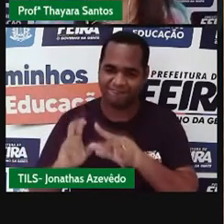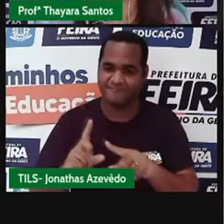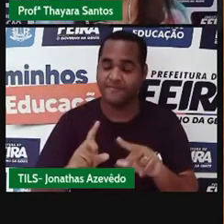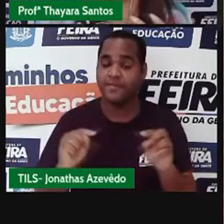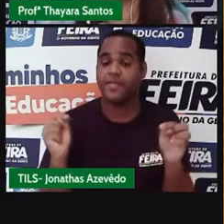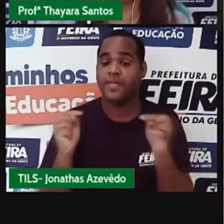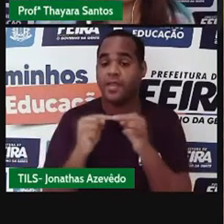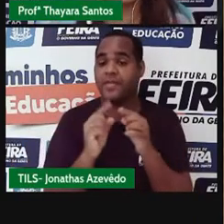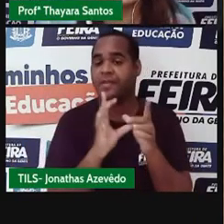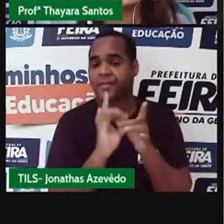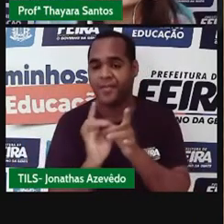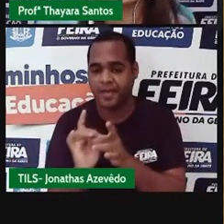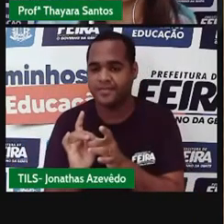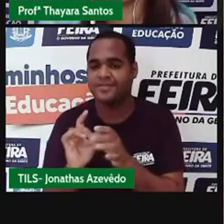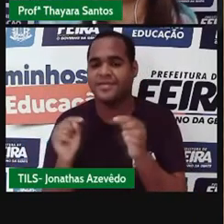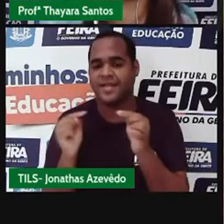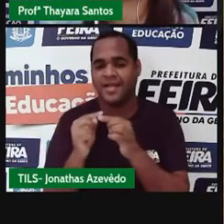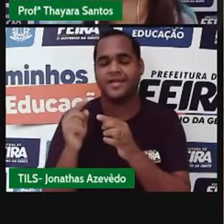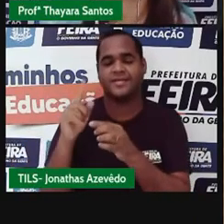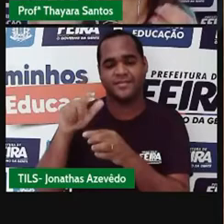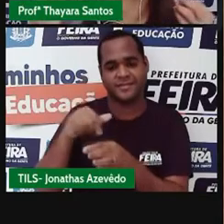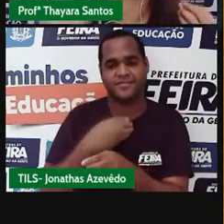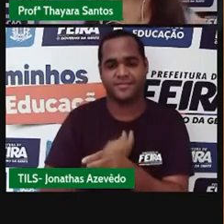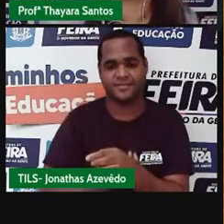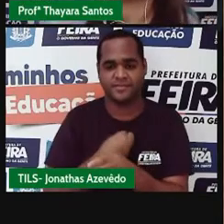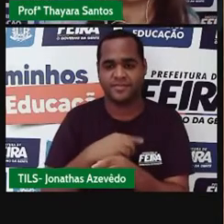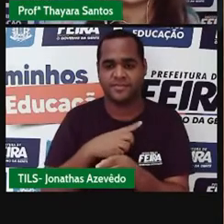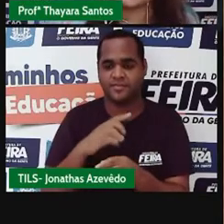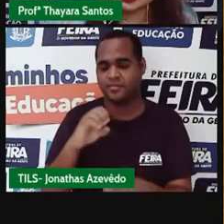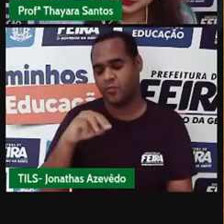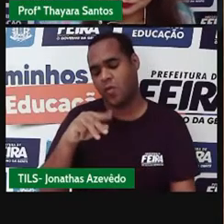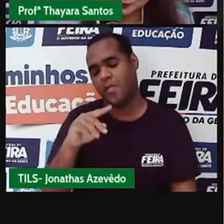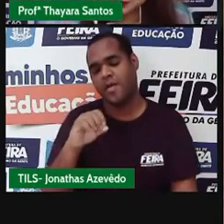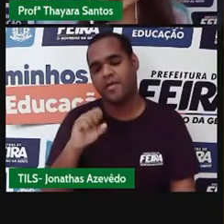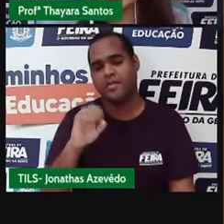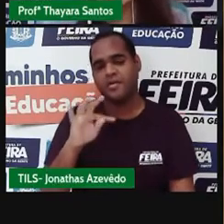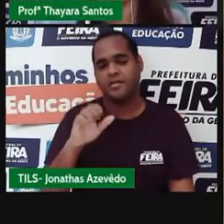compondo ali aquela substância. Então é a substância composta.